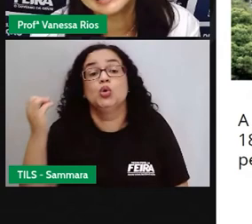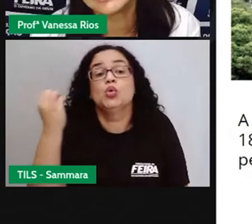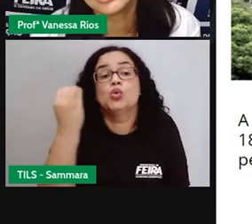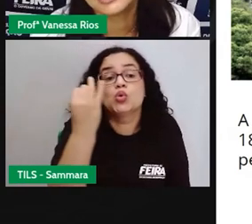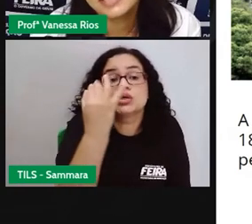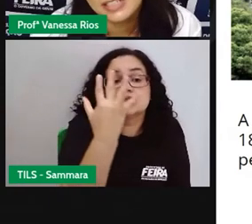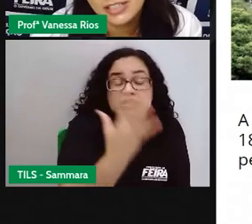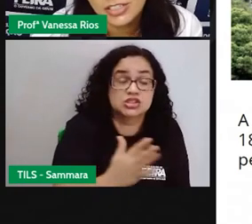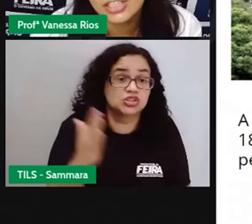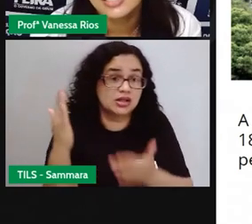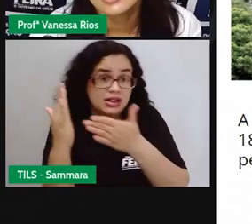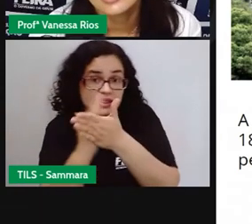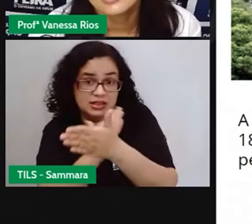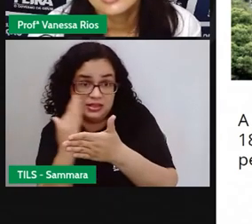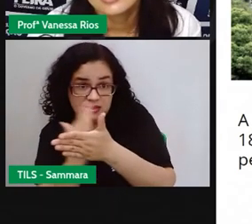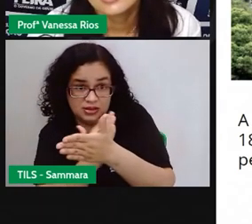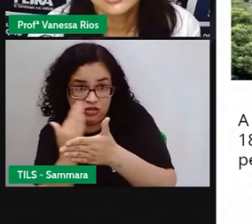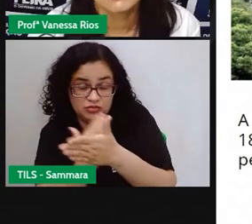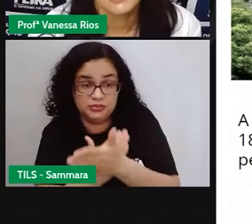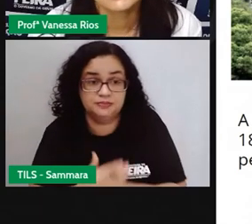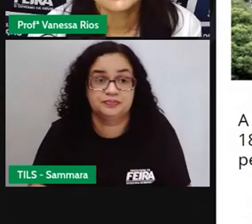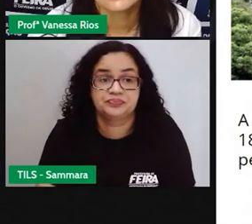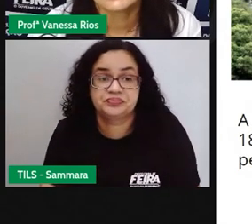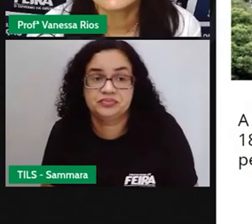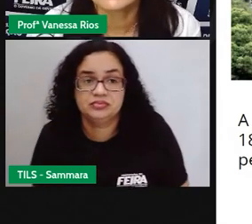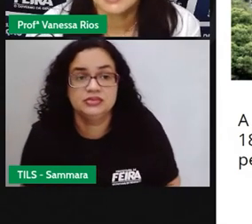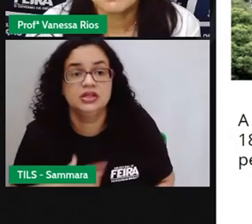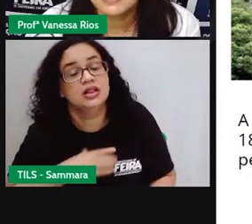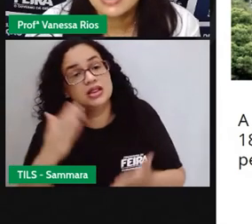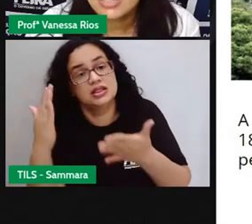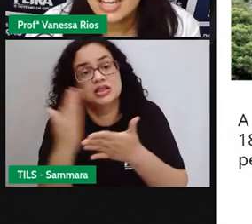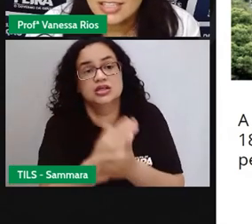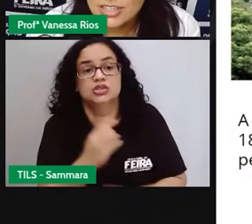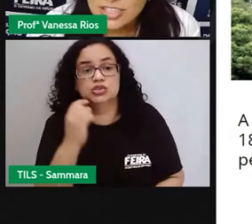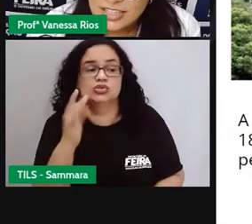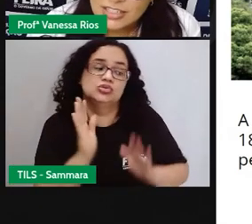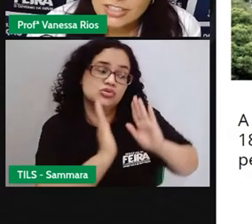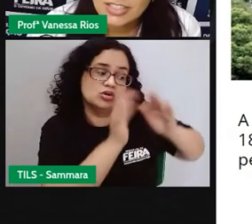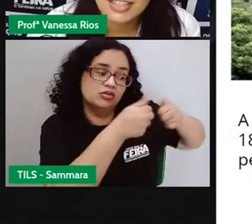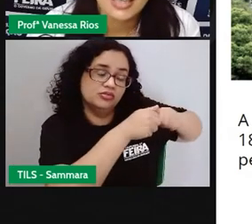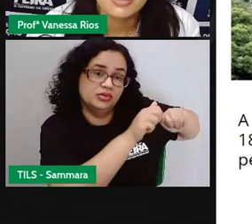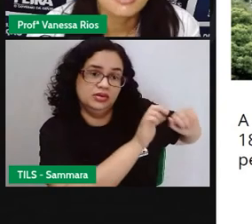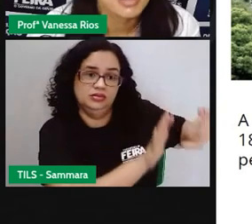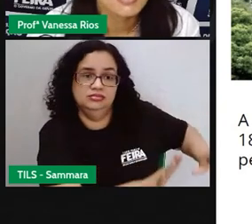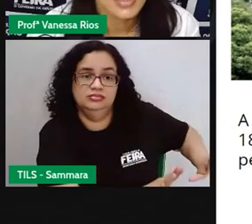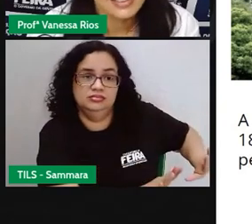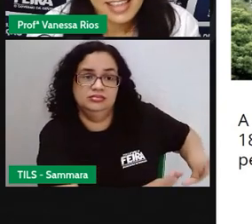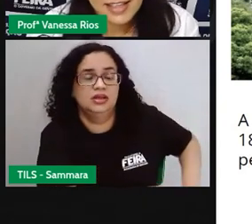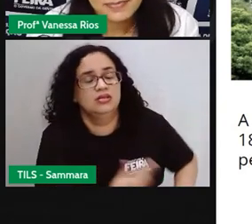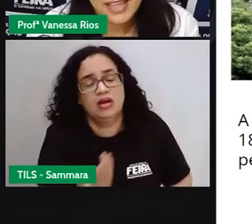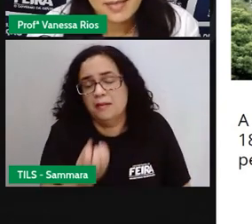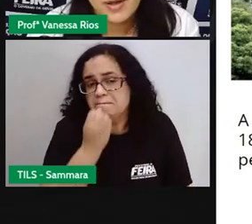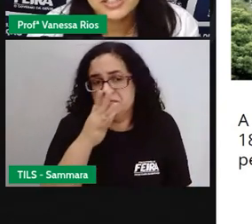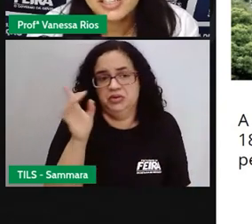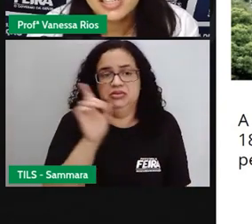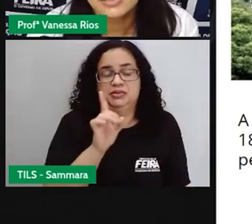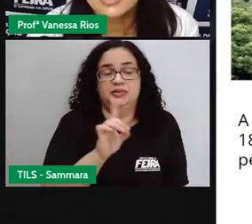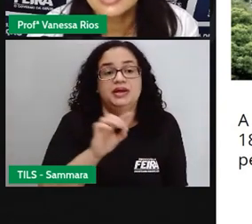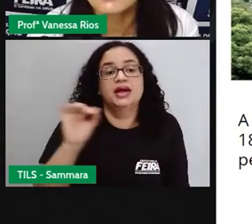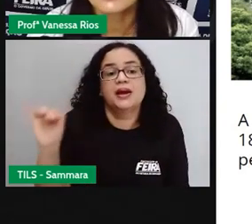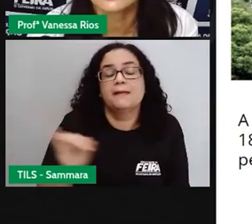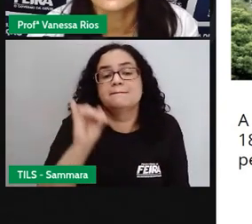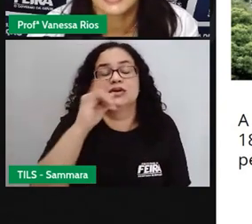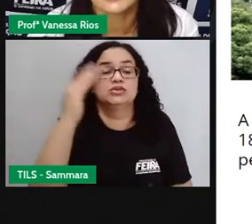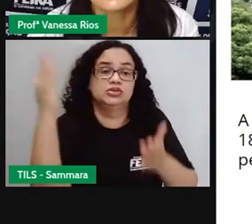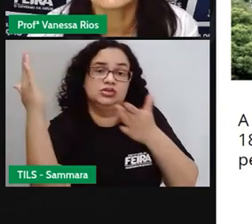de livros tão grande, se tiverem seus livros apenas nas estantes, né, não vai valer. A importância